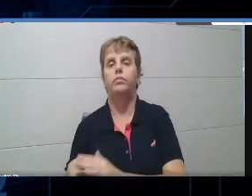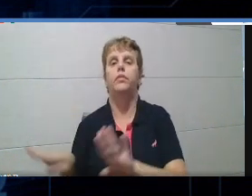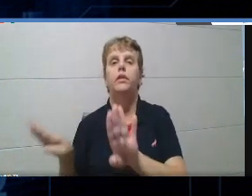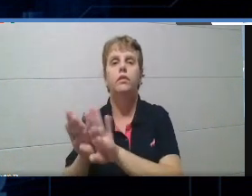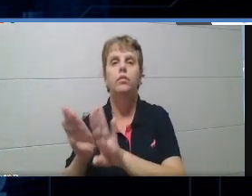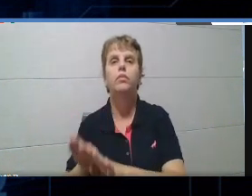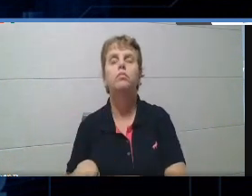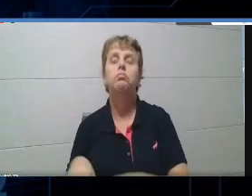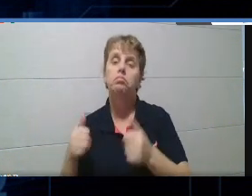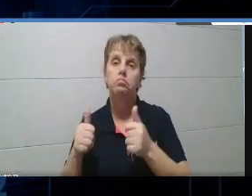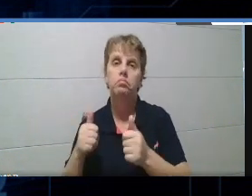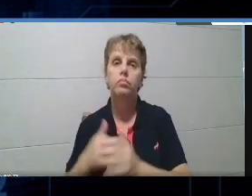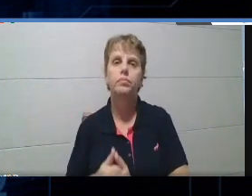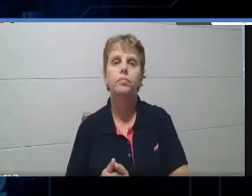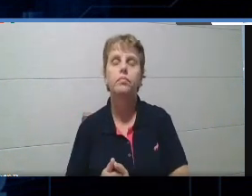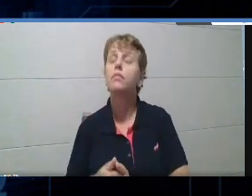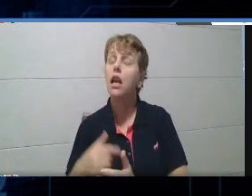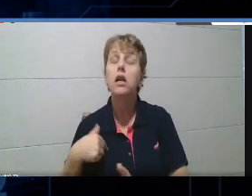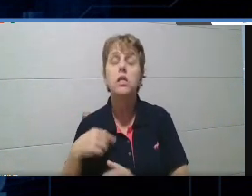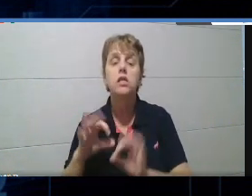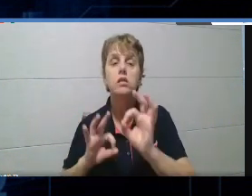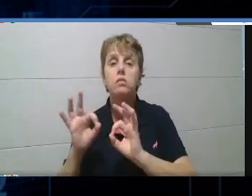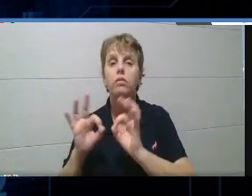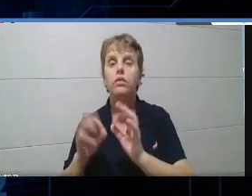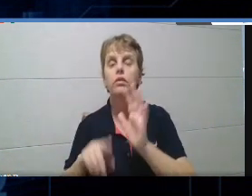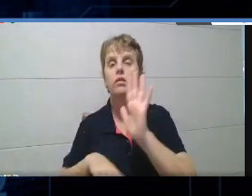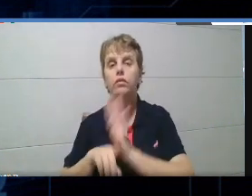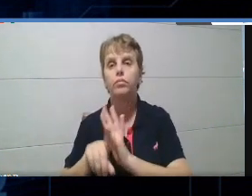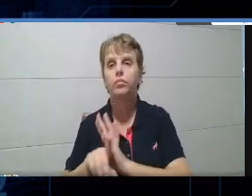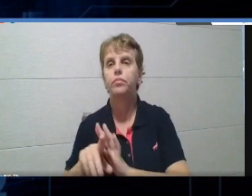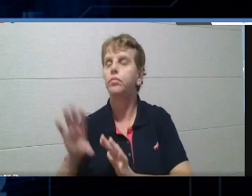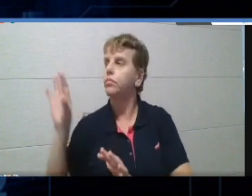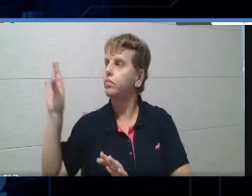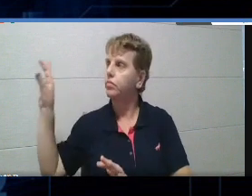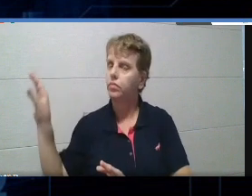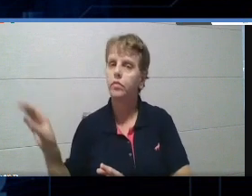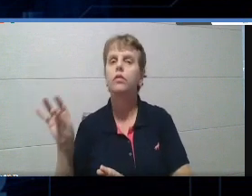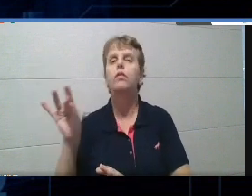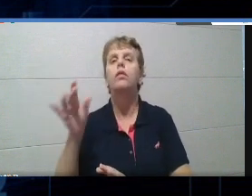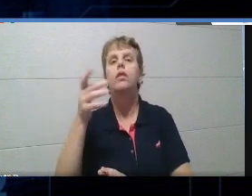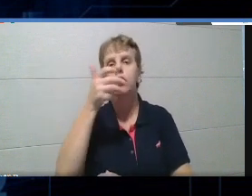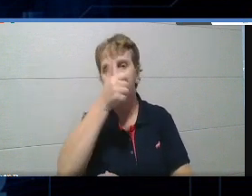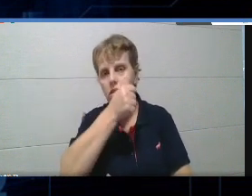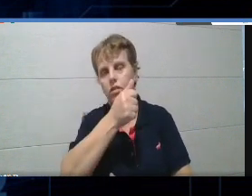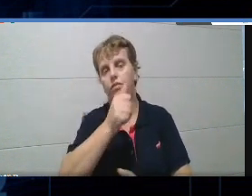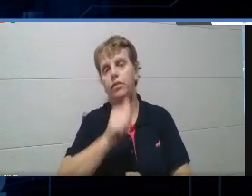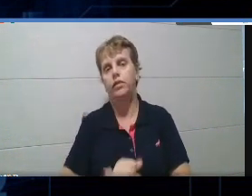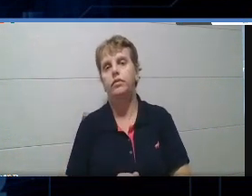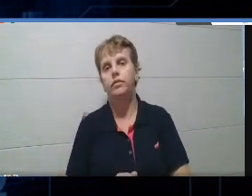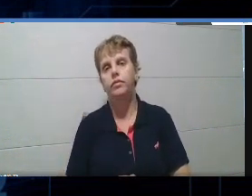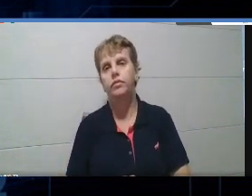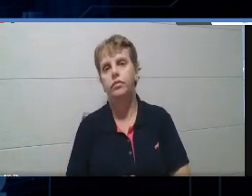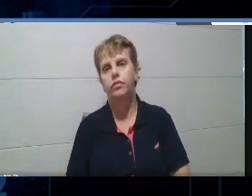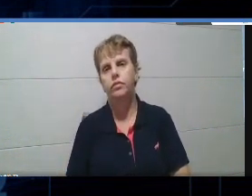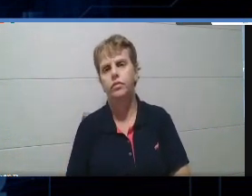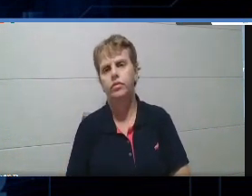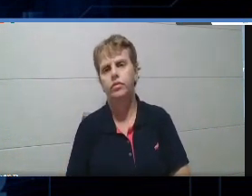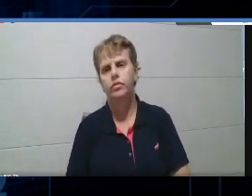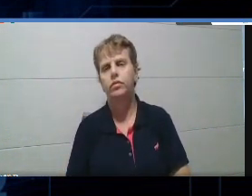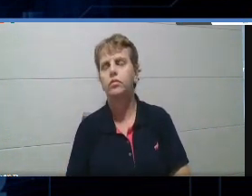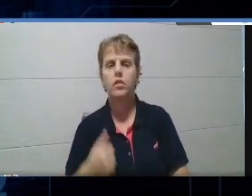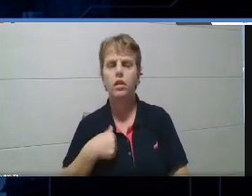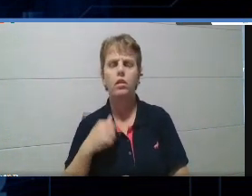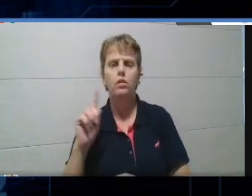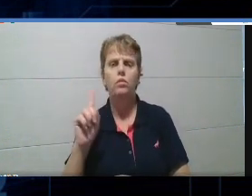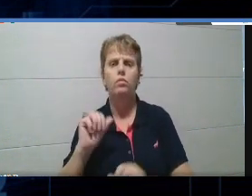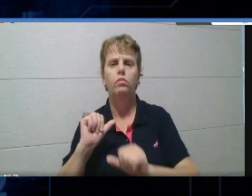Muito bem. Então, eu editei a pergunta. Então, você vai em Save e você vai salvar, então, aí essa pergunta. Eu não fiz nenhuma alteração.